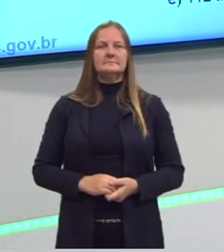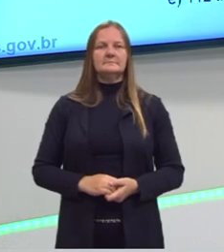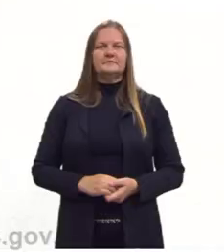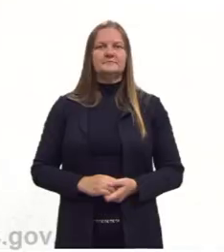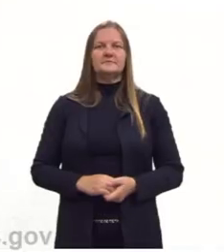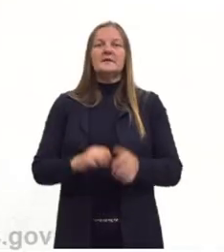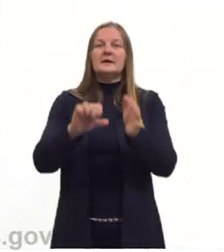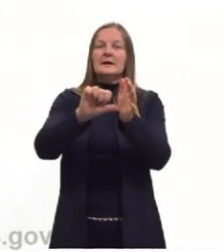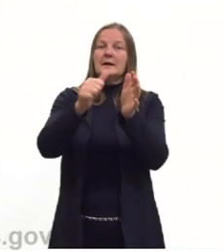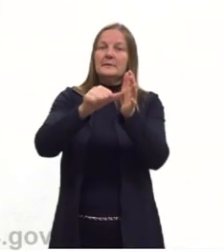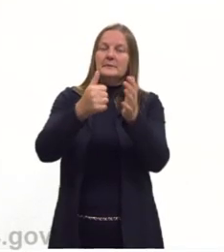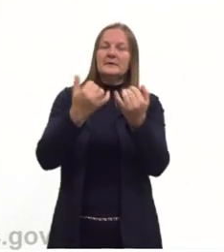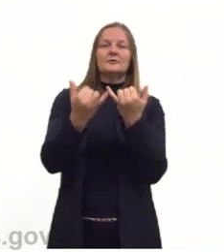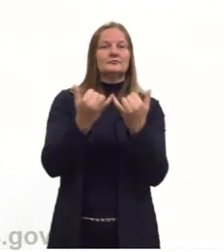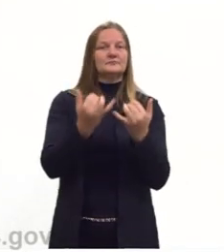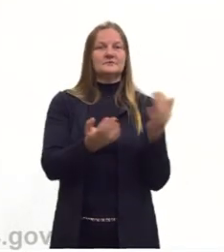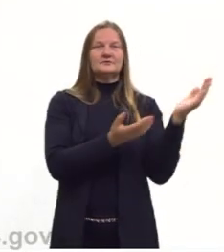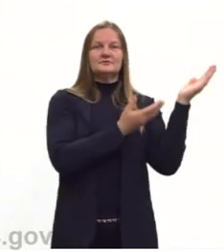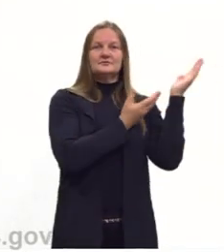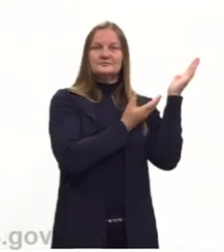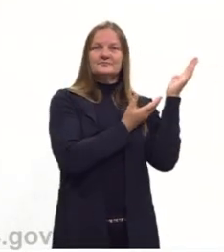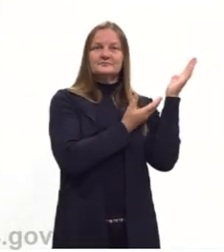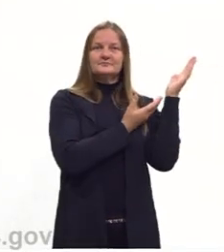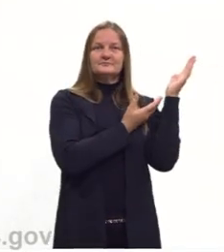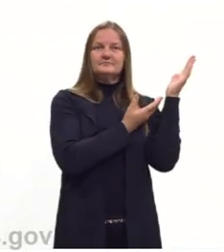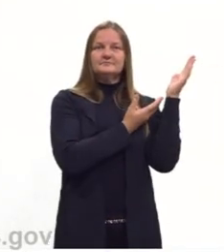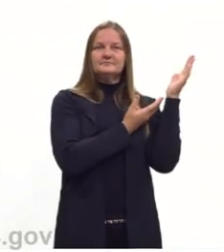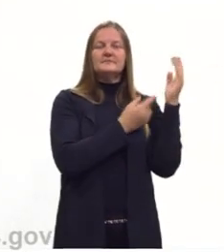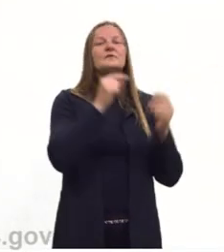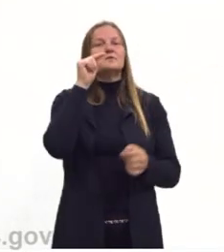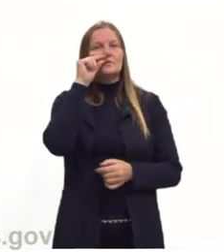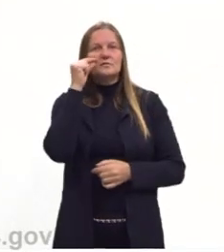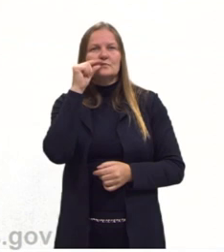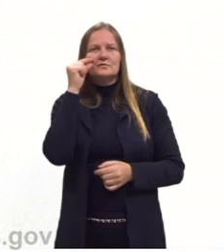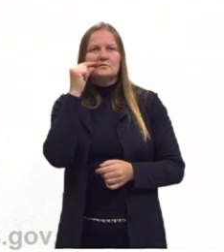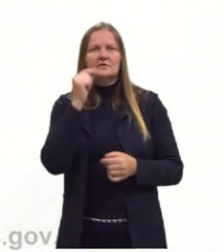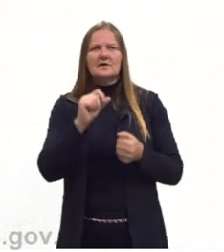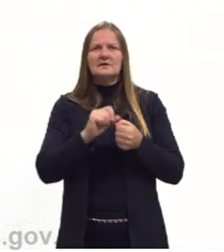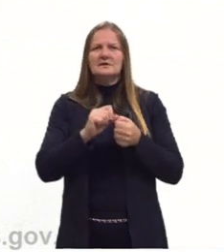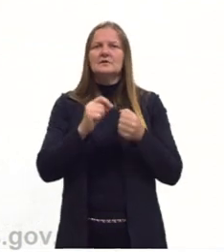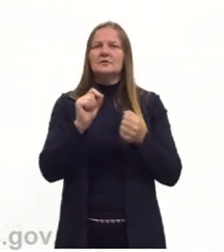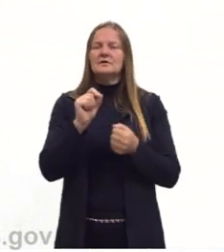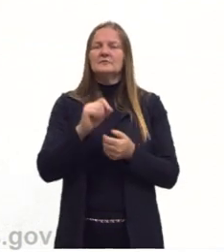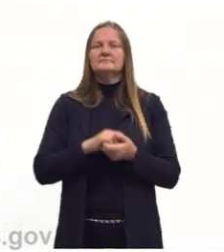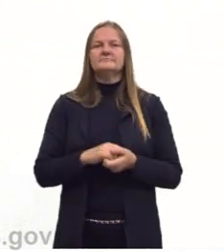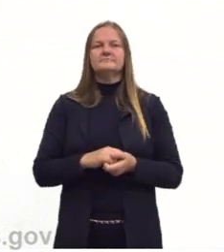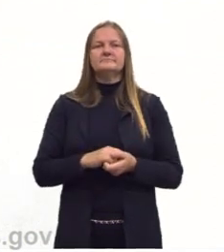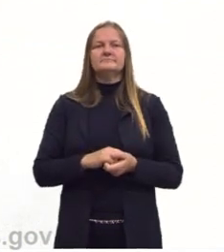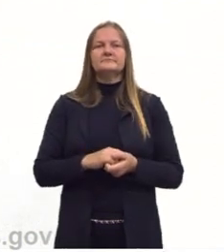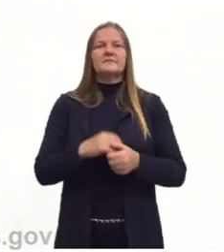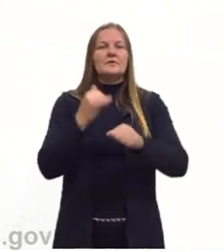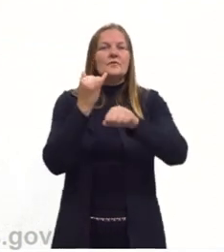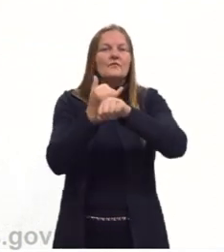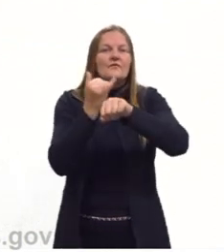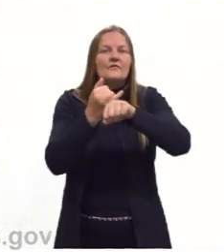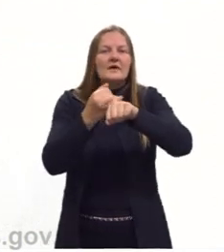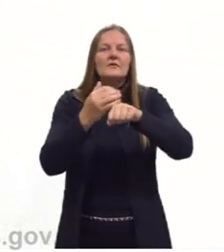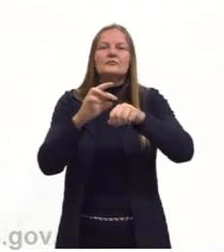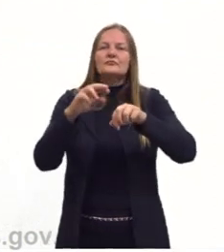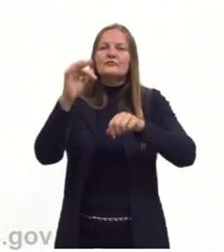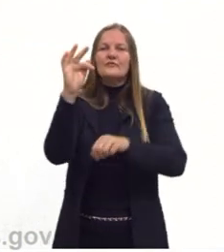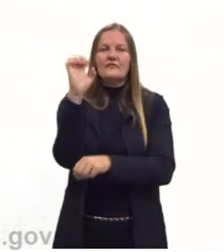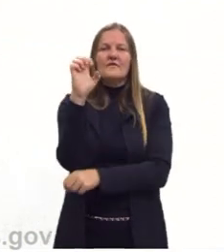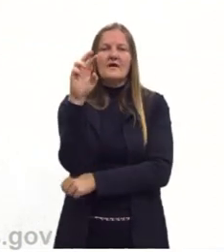Primeiro exercício. É um exercício de vestibular que diz o seguinte, o ferro metálico pode ser